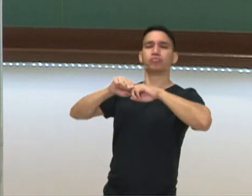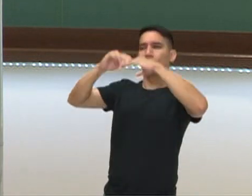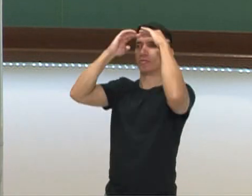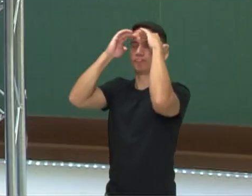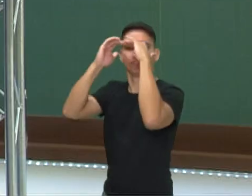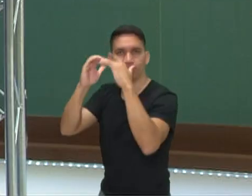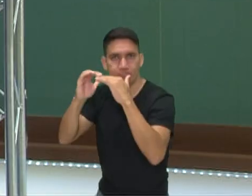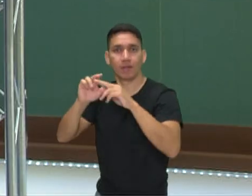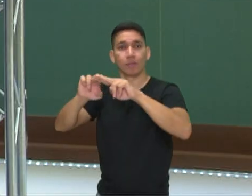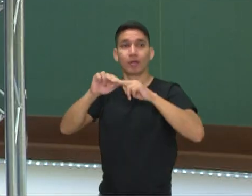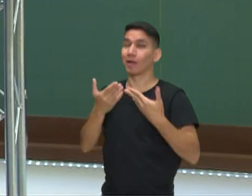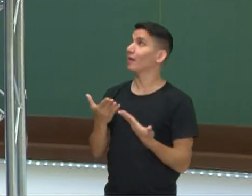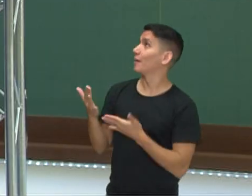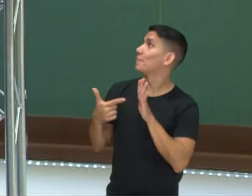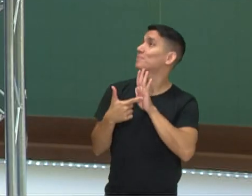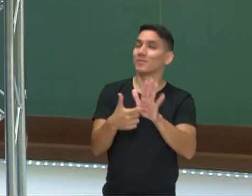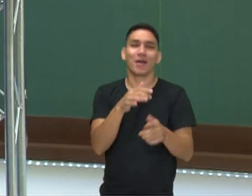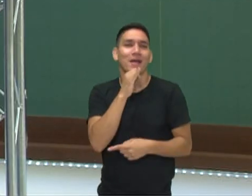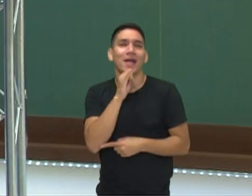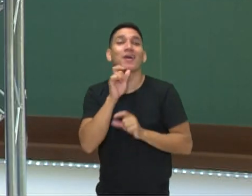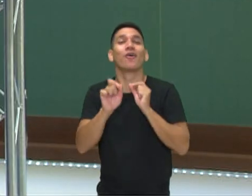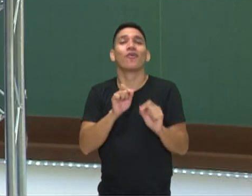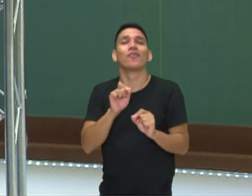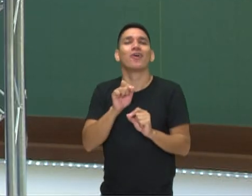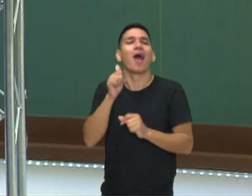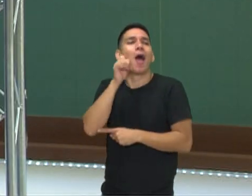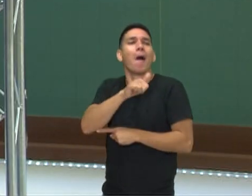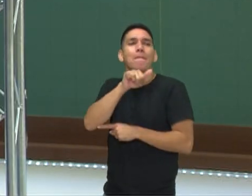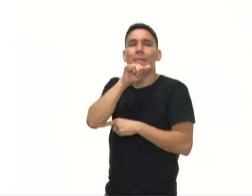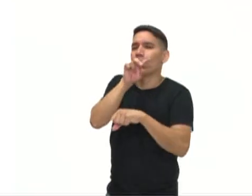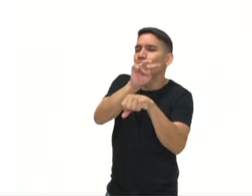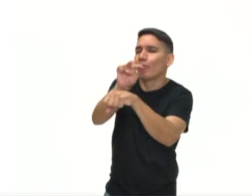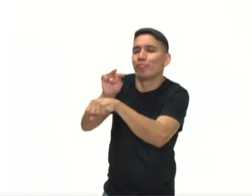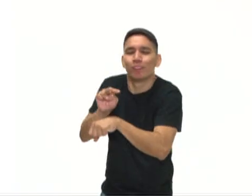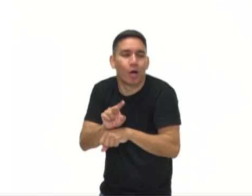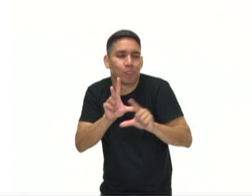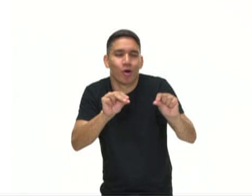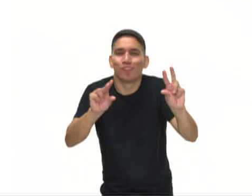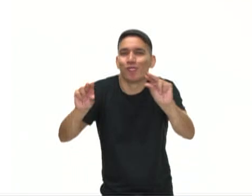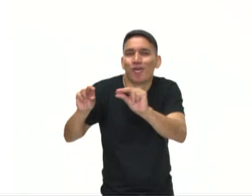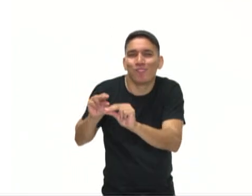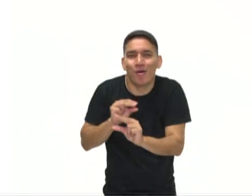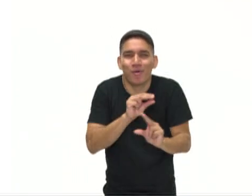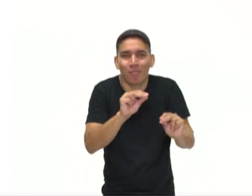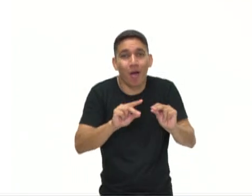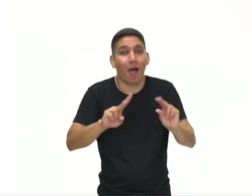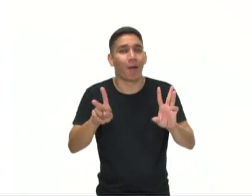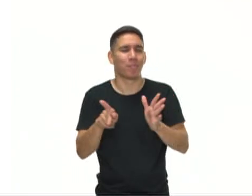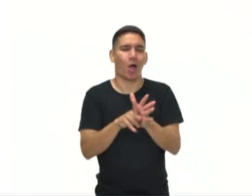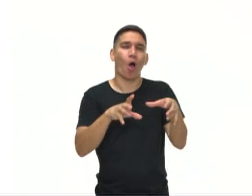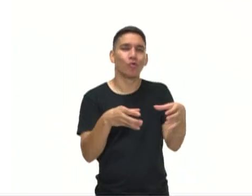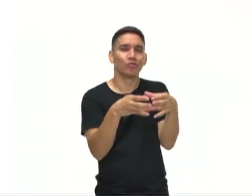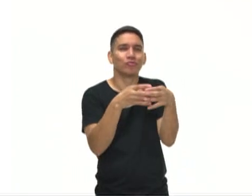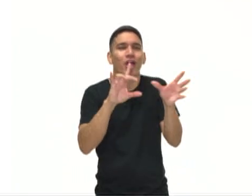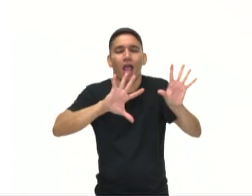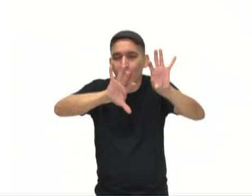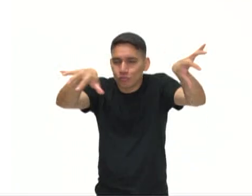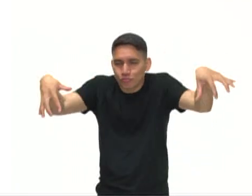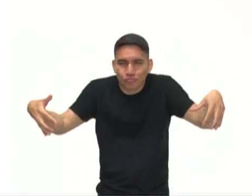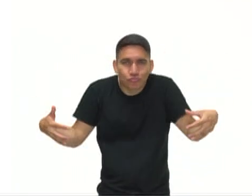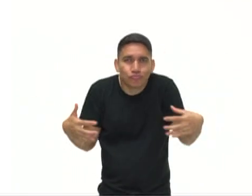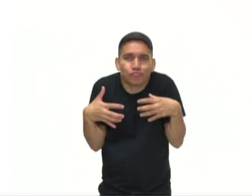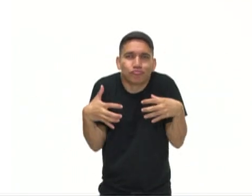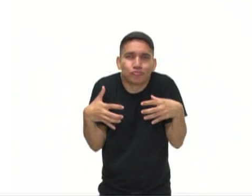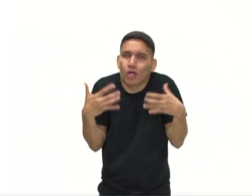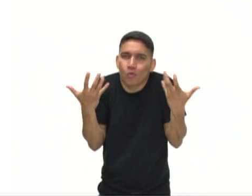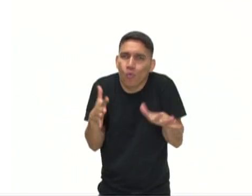aqui, um exemplo de brincadeira, né? A mãe cuidando dos pintinhos na aldeia Guarani, né? Então tem que ali proteger os pintinhos para que